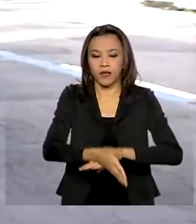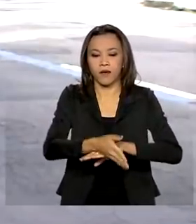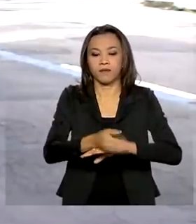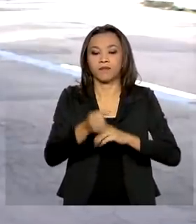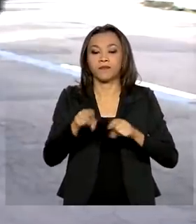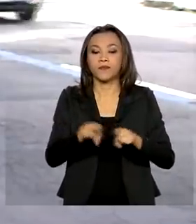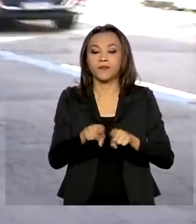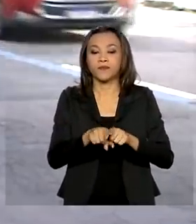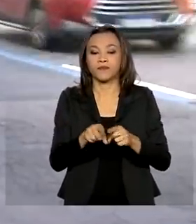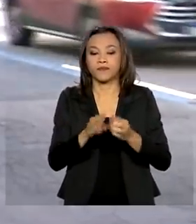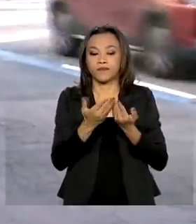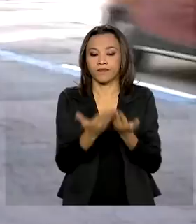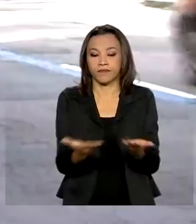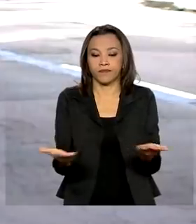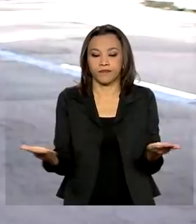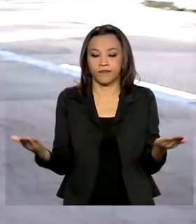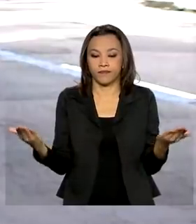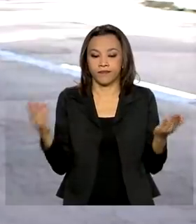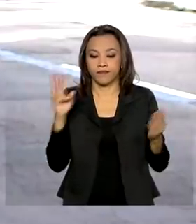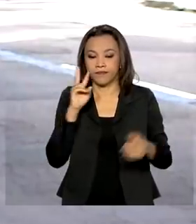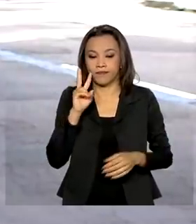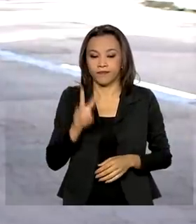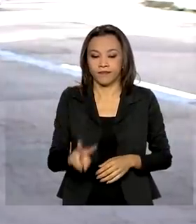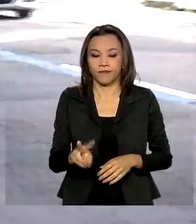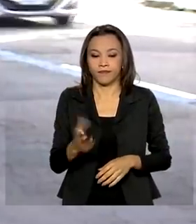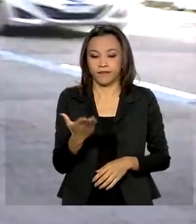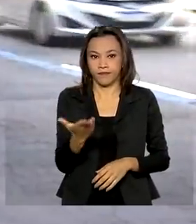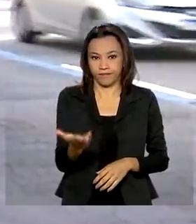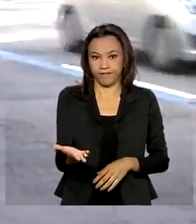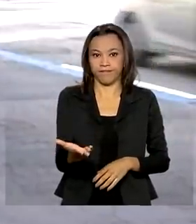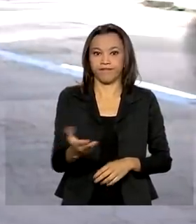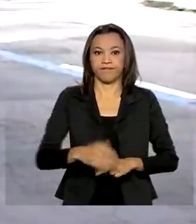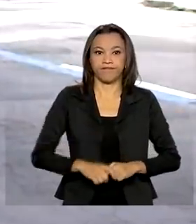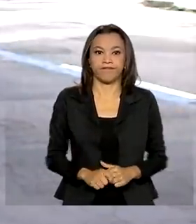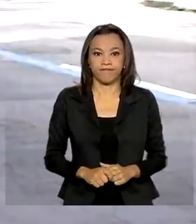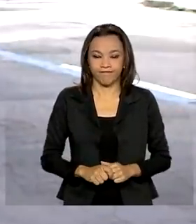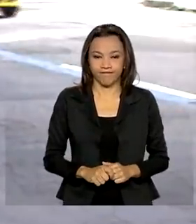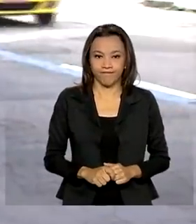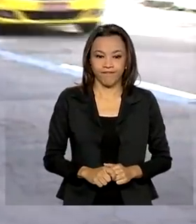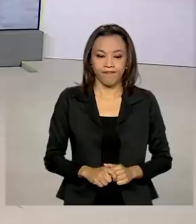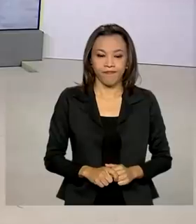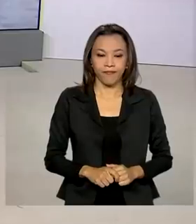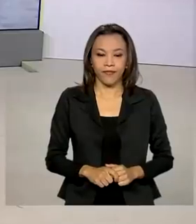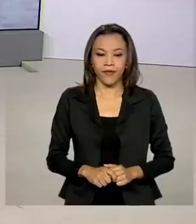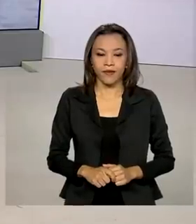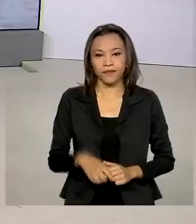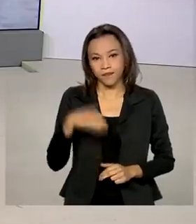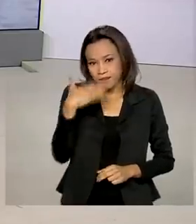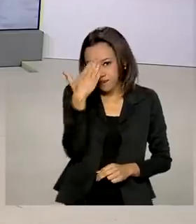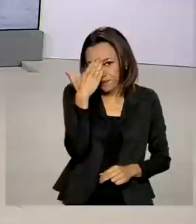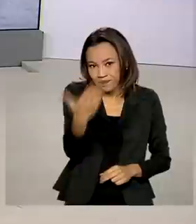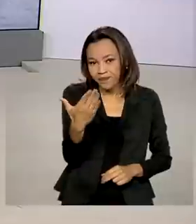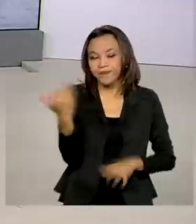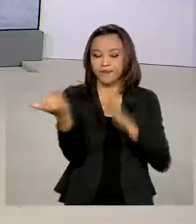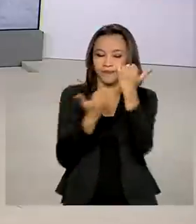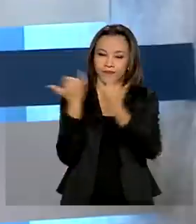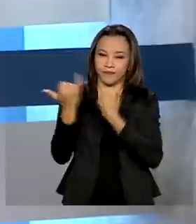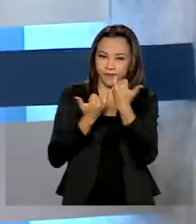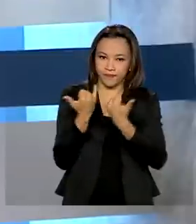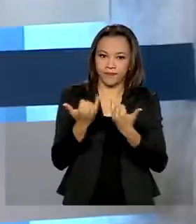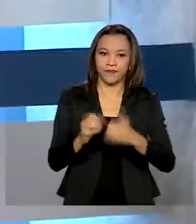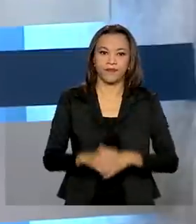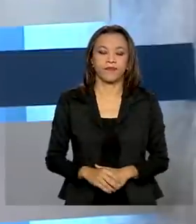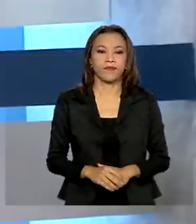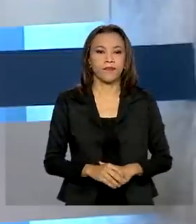.gov.br.inss. Eu volto com você, Renata. Obrigada pelas informações, Cláudia.